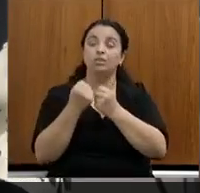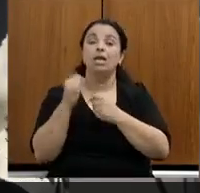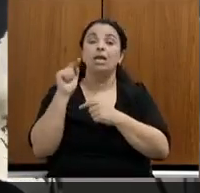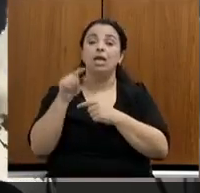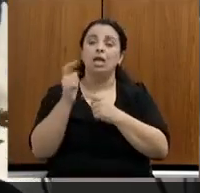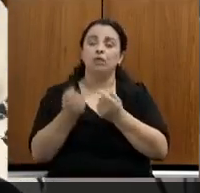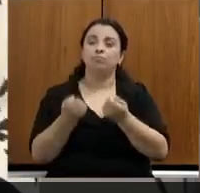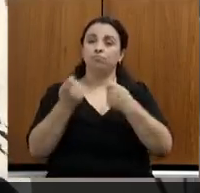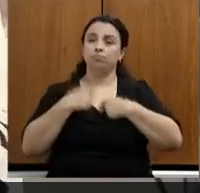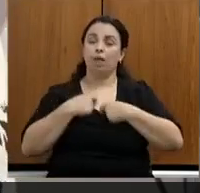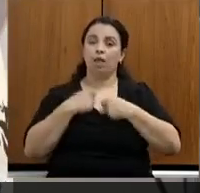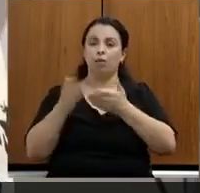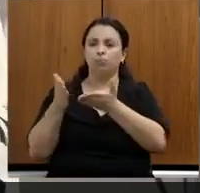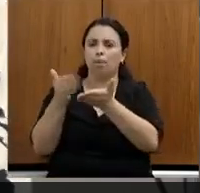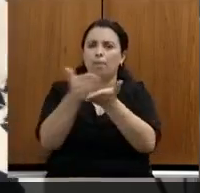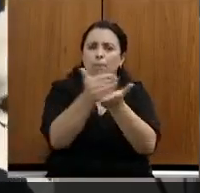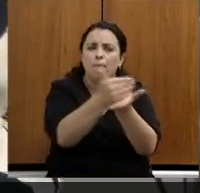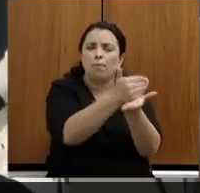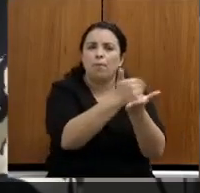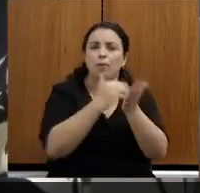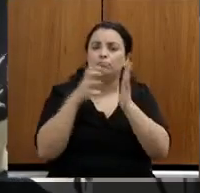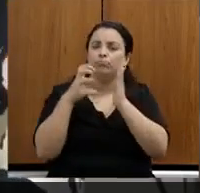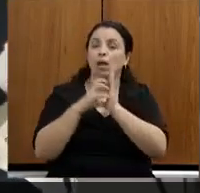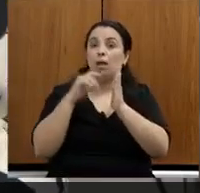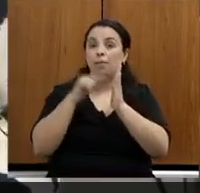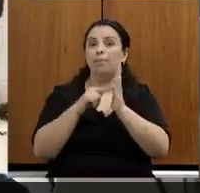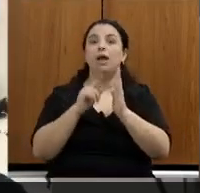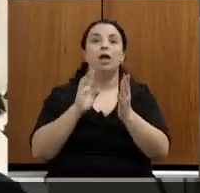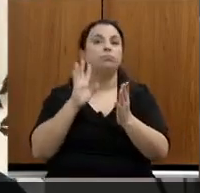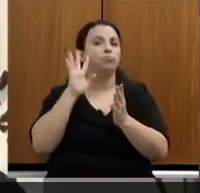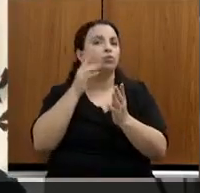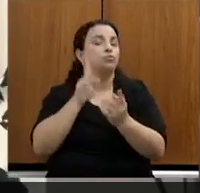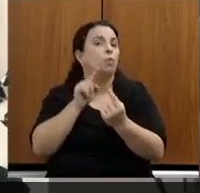efetivos para a definição das metas de neutralização. Por favor.